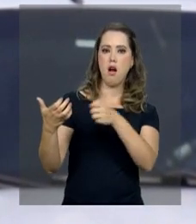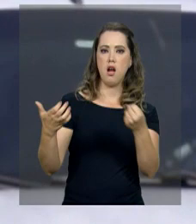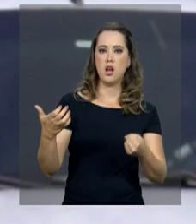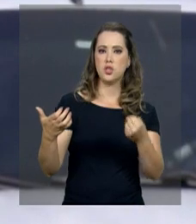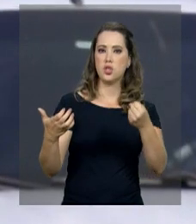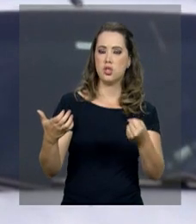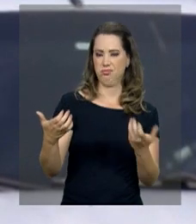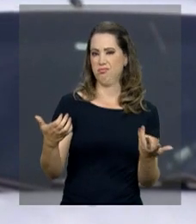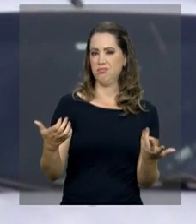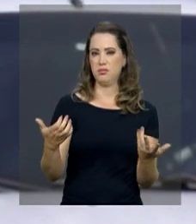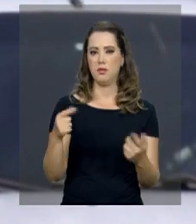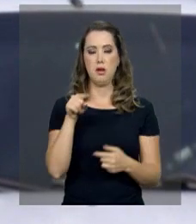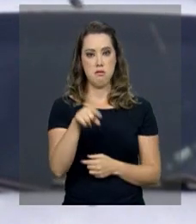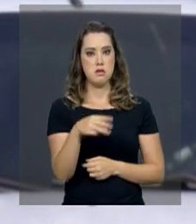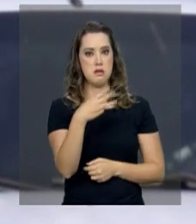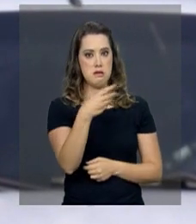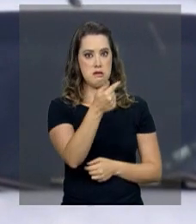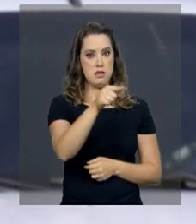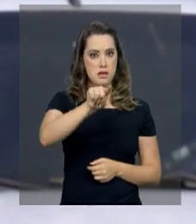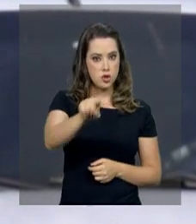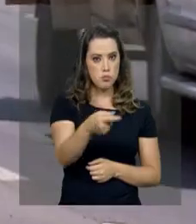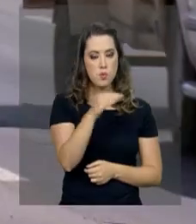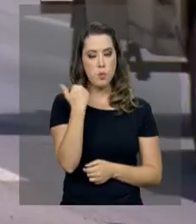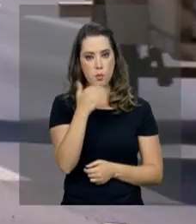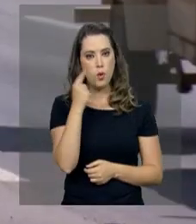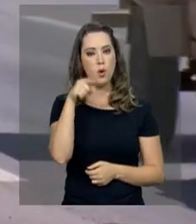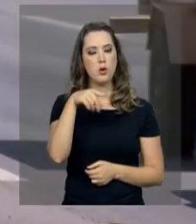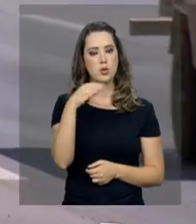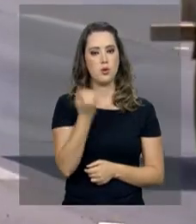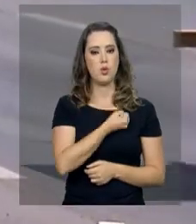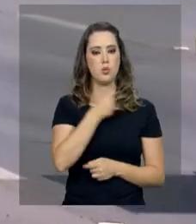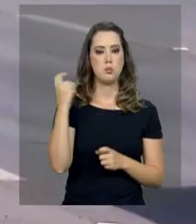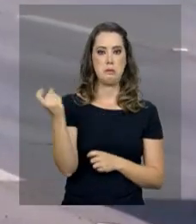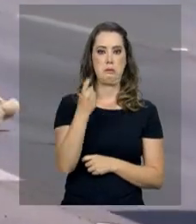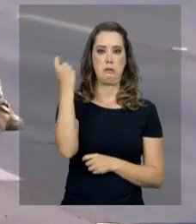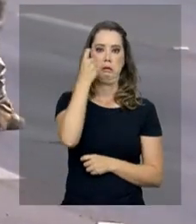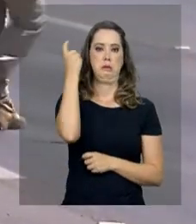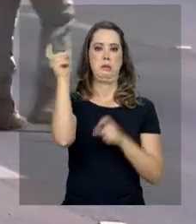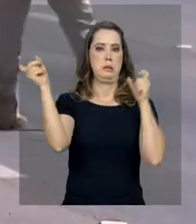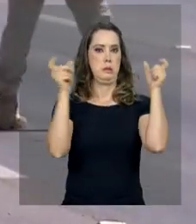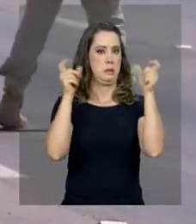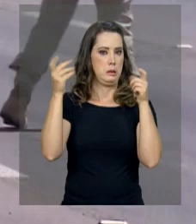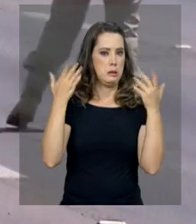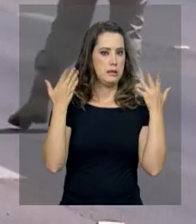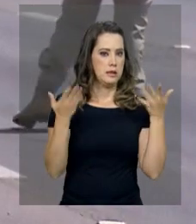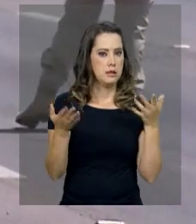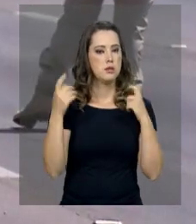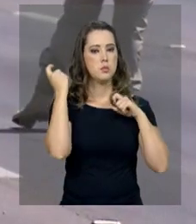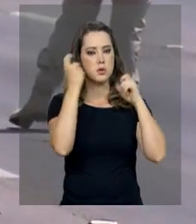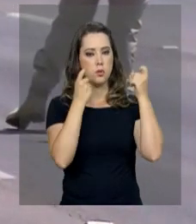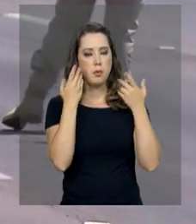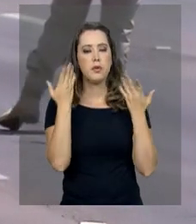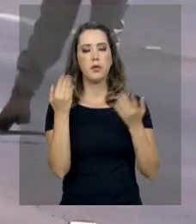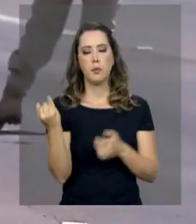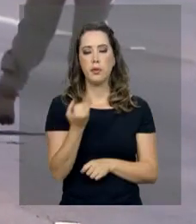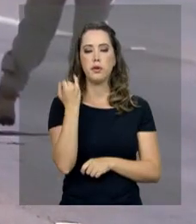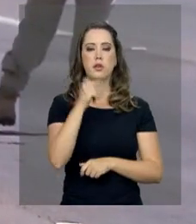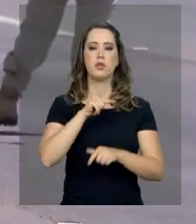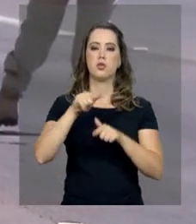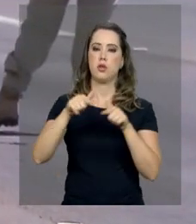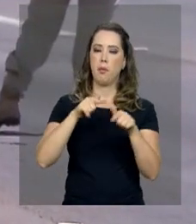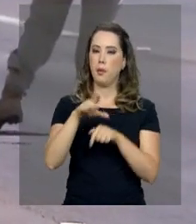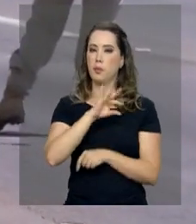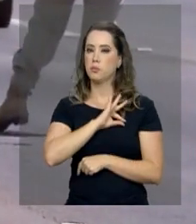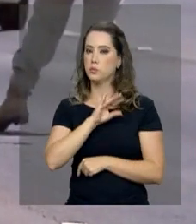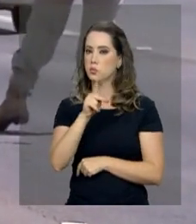é um número extremamente alarmante. Por isso que é importante esse trabalho da Polícia Rodoviária Federal para que a gente possa conscientizar, possa